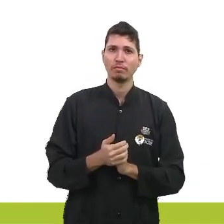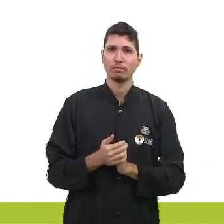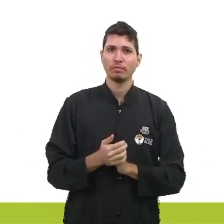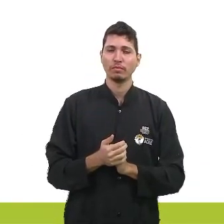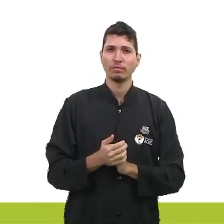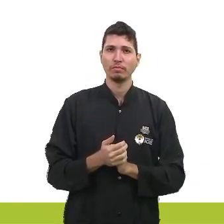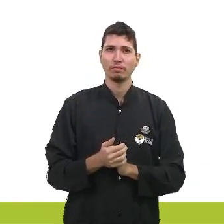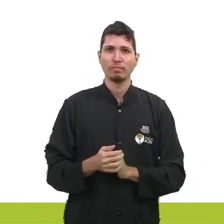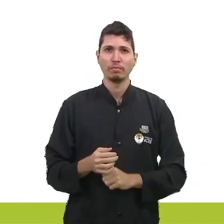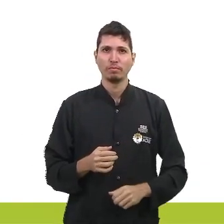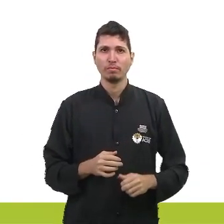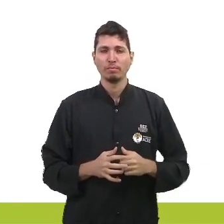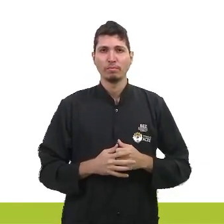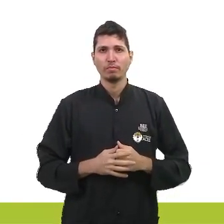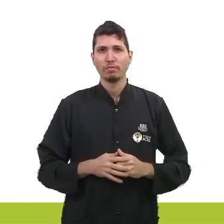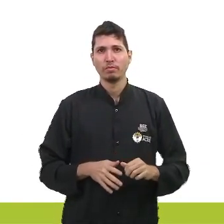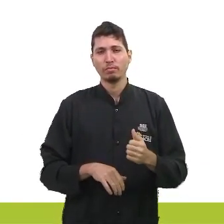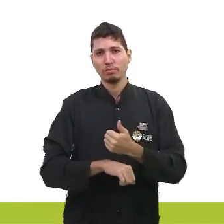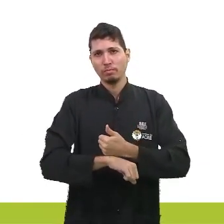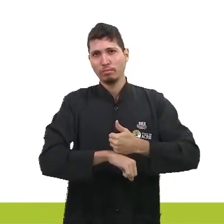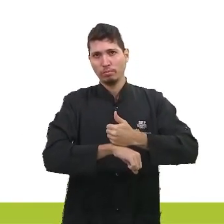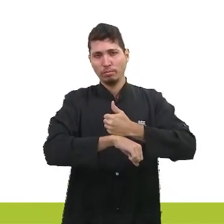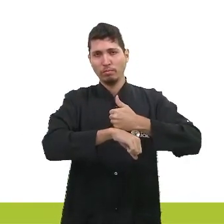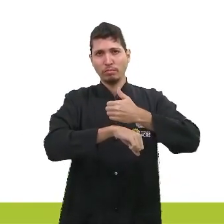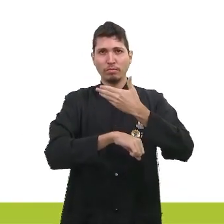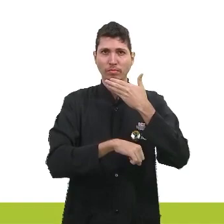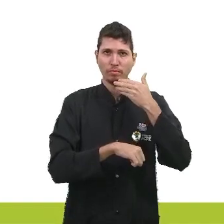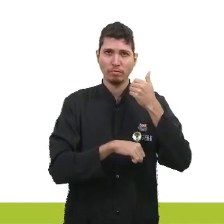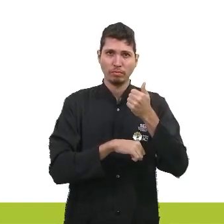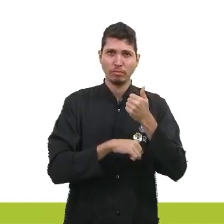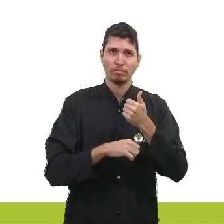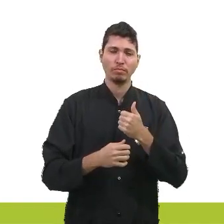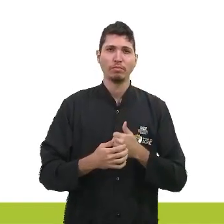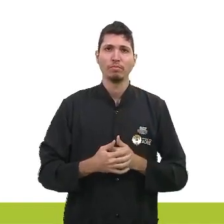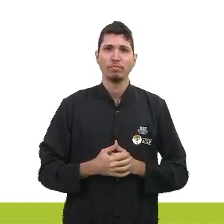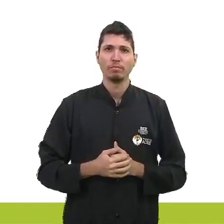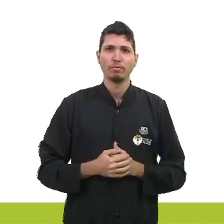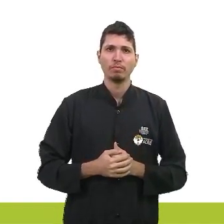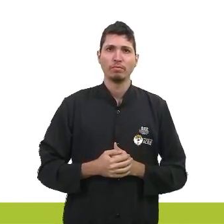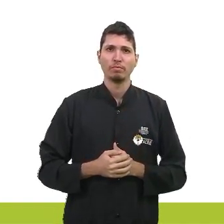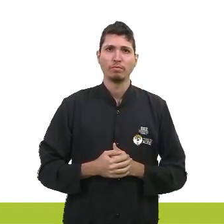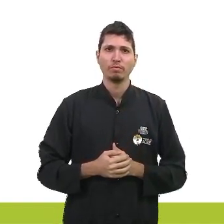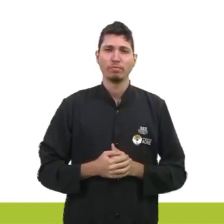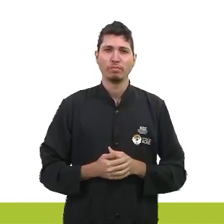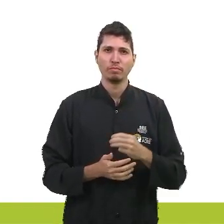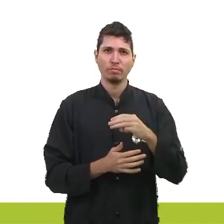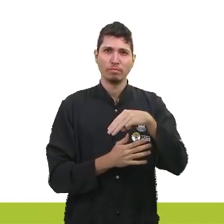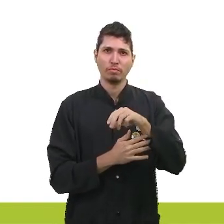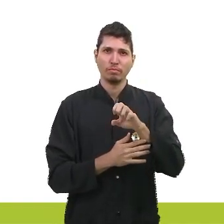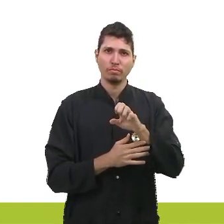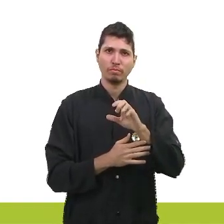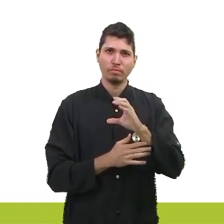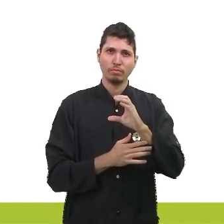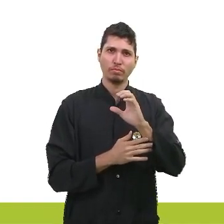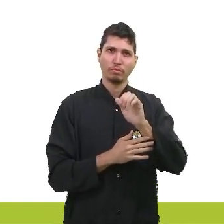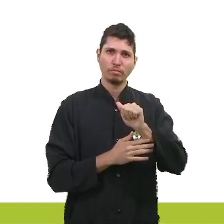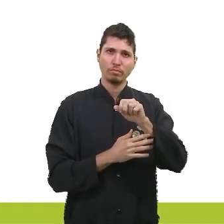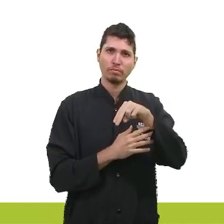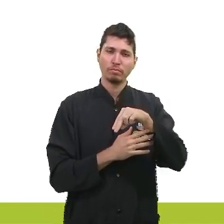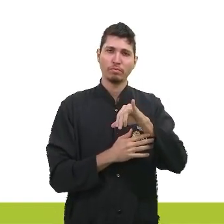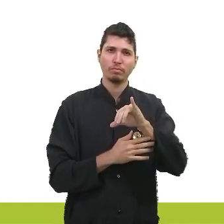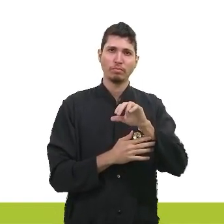mais eficiente. Teares mecanizados. A mecanização da indústria têxtil